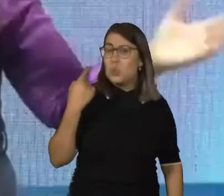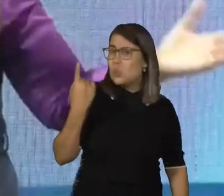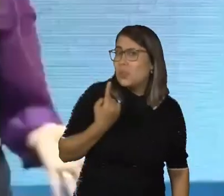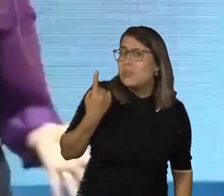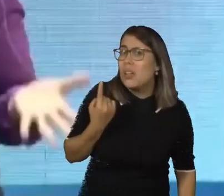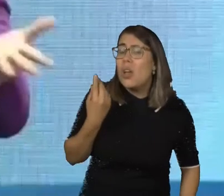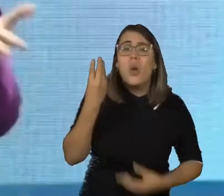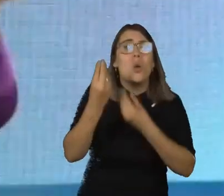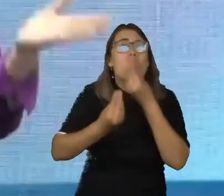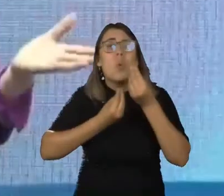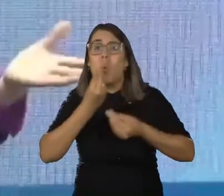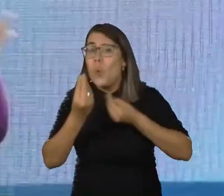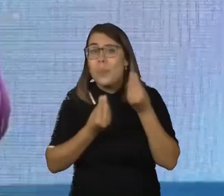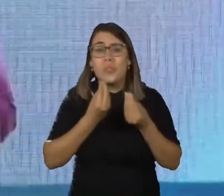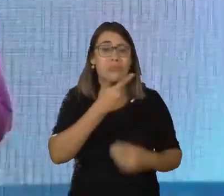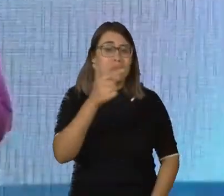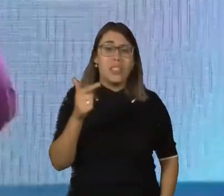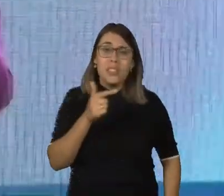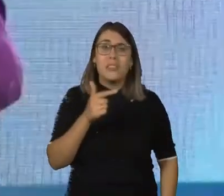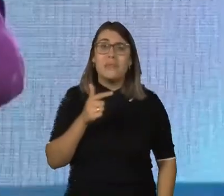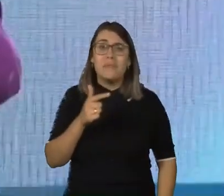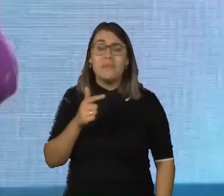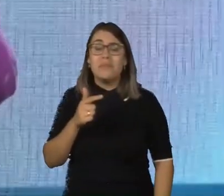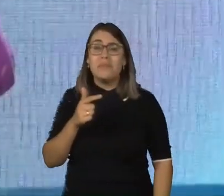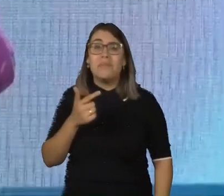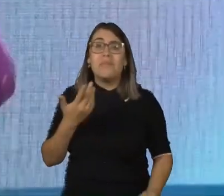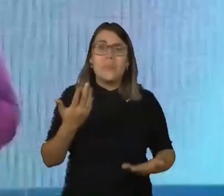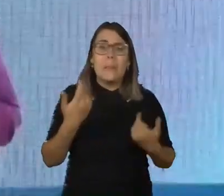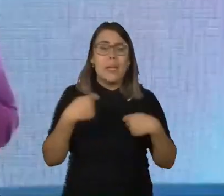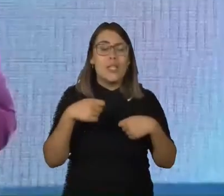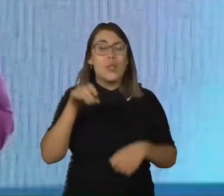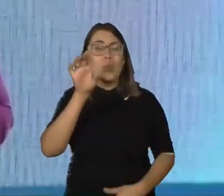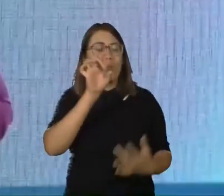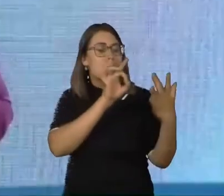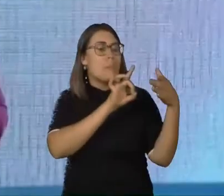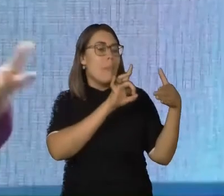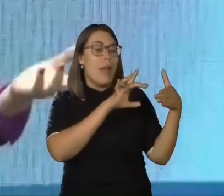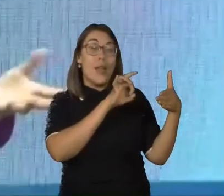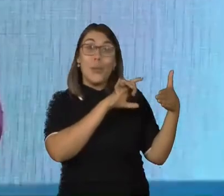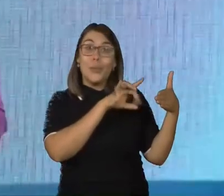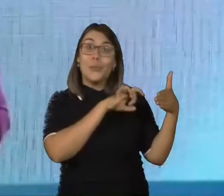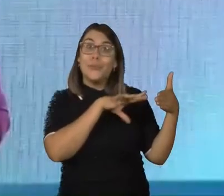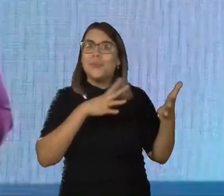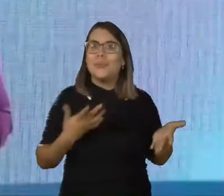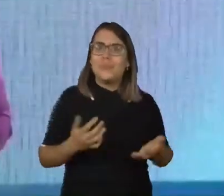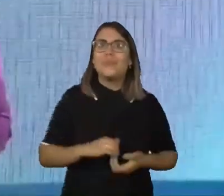Como é que eu vou fazer a minha intenção do dia se eu não tenho ninguém? Tenho um espelho. Um espelho. Você vai fazer a intenção do dia.